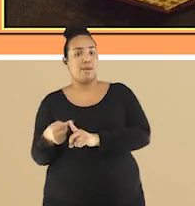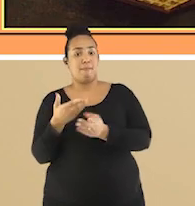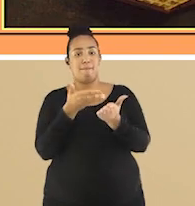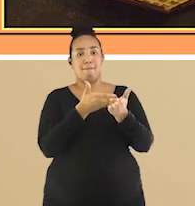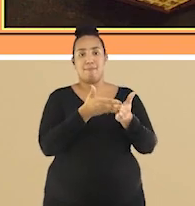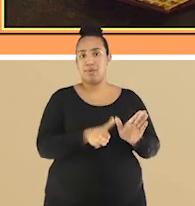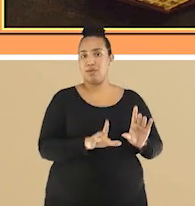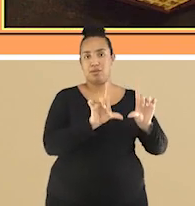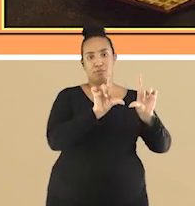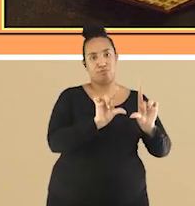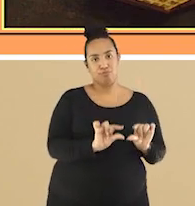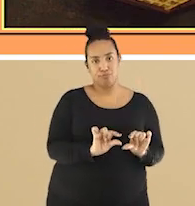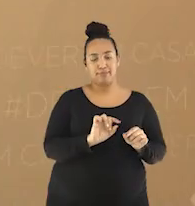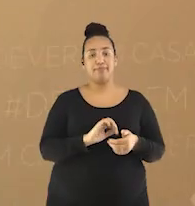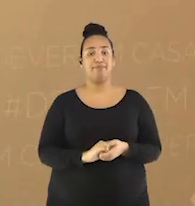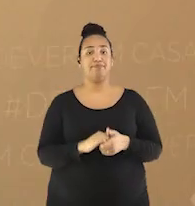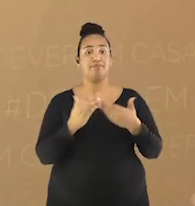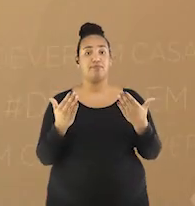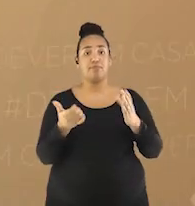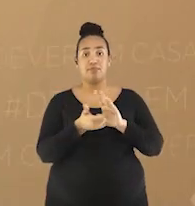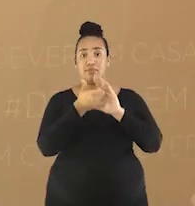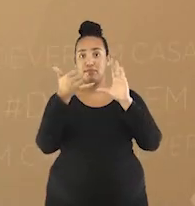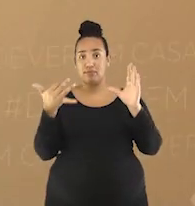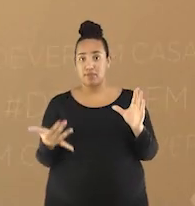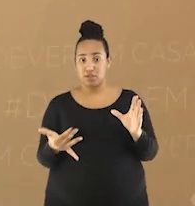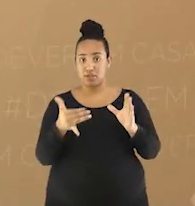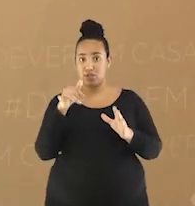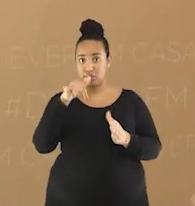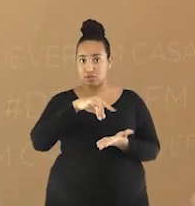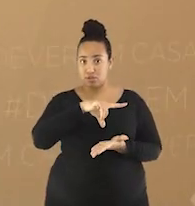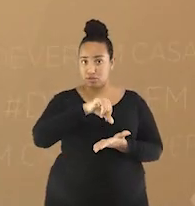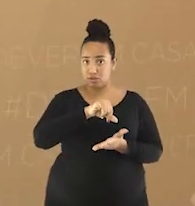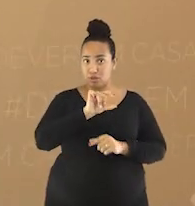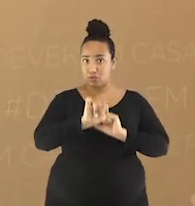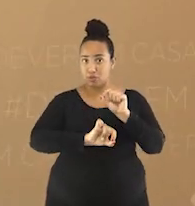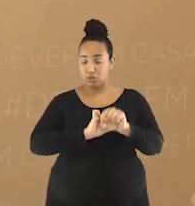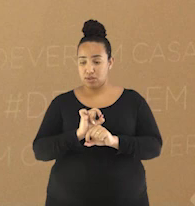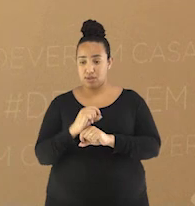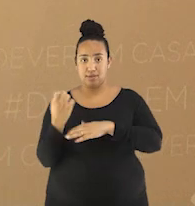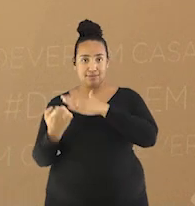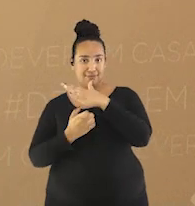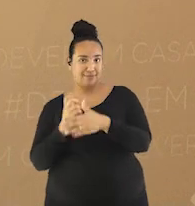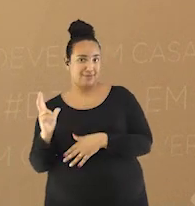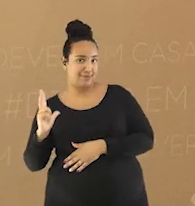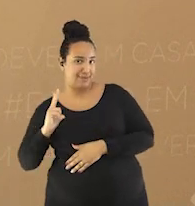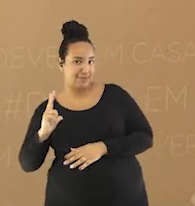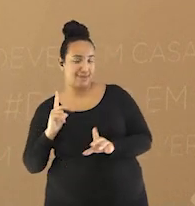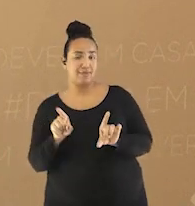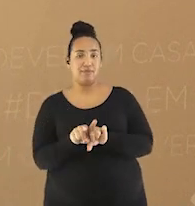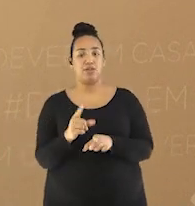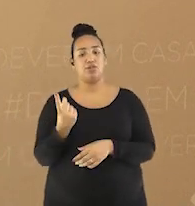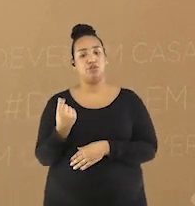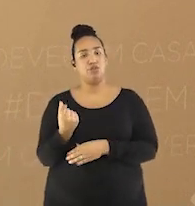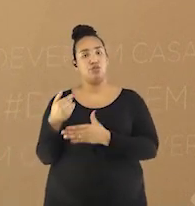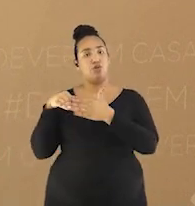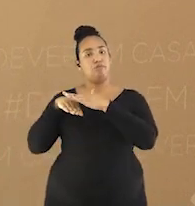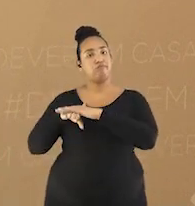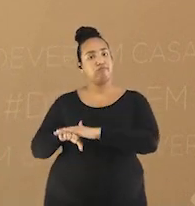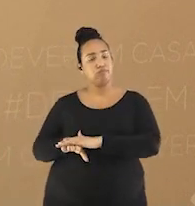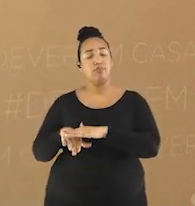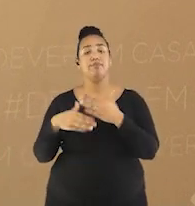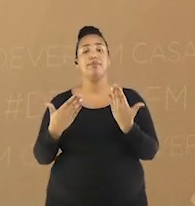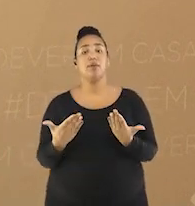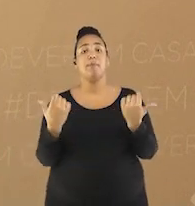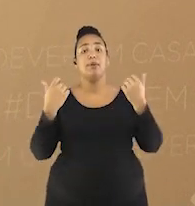características centrais do capitalismo são a propriedade privada e a acumulação de capital, ou seja, dinheiro. O que precisamos